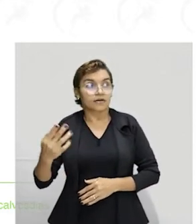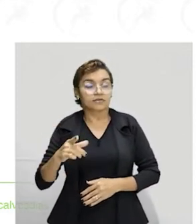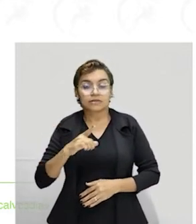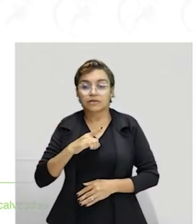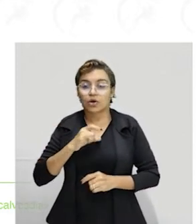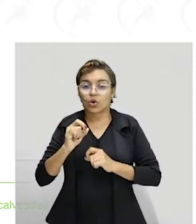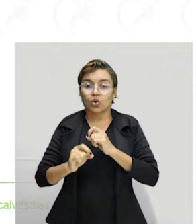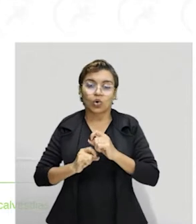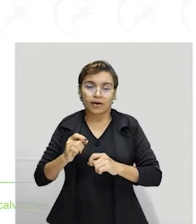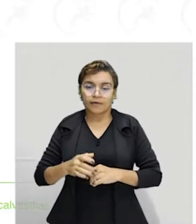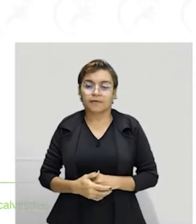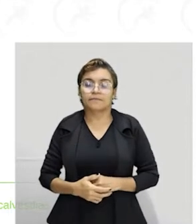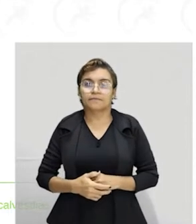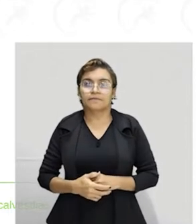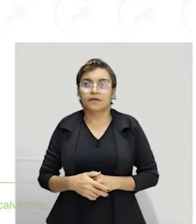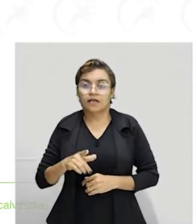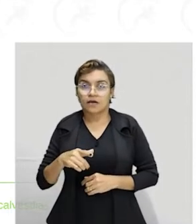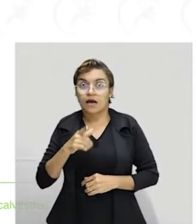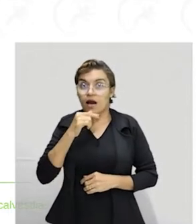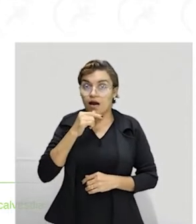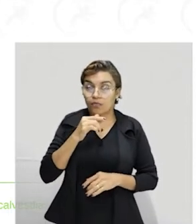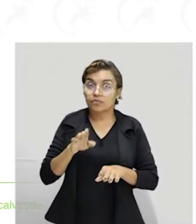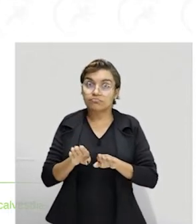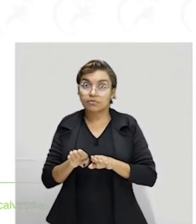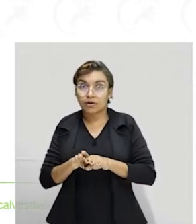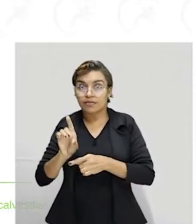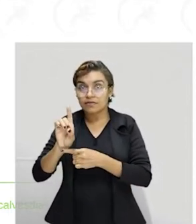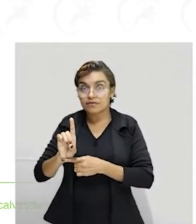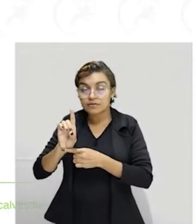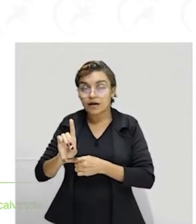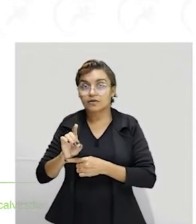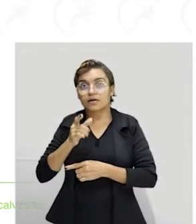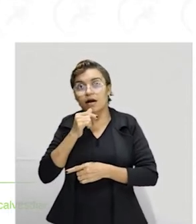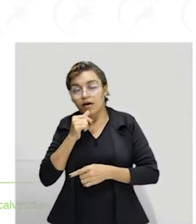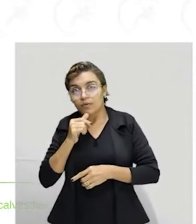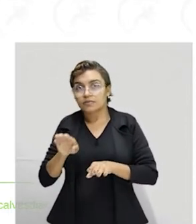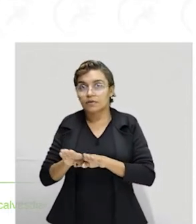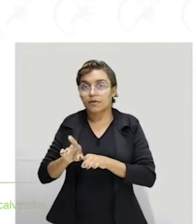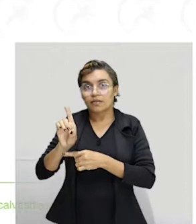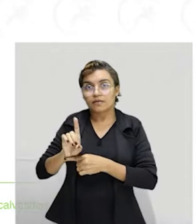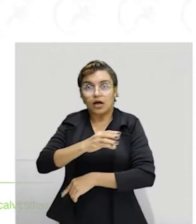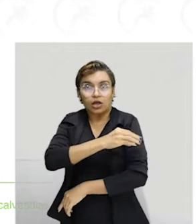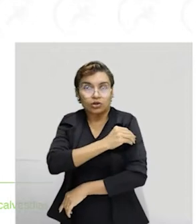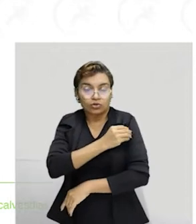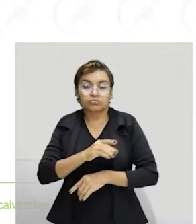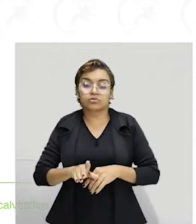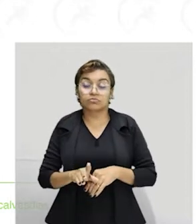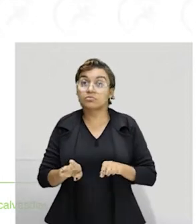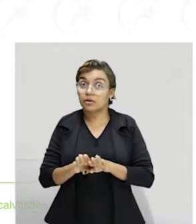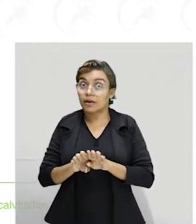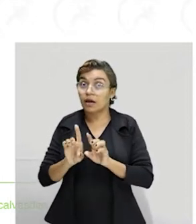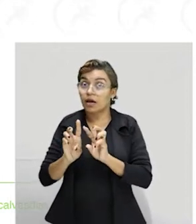da água, do etanol e ele está pedindo para nós identificarmos a massa. Lembrando que lá no